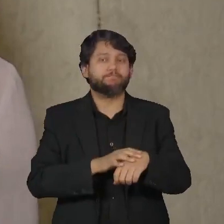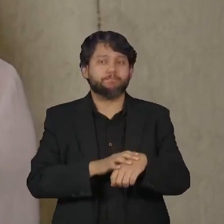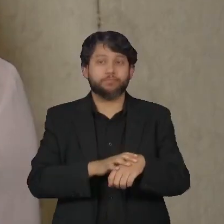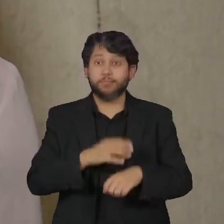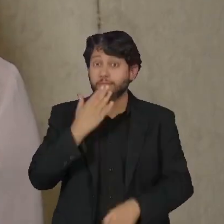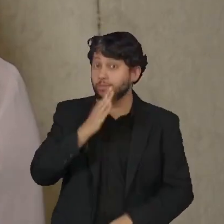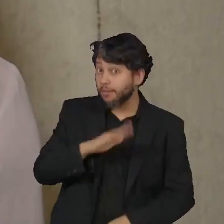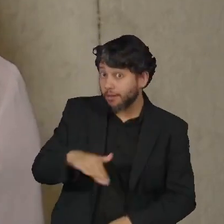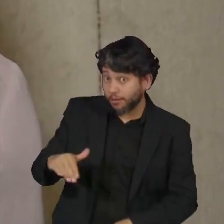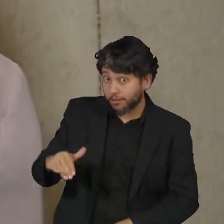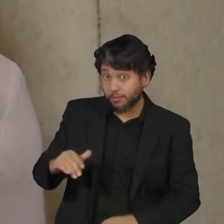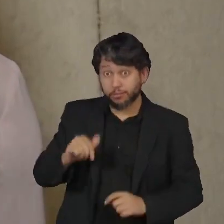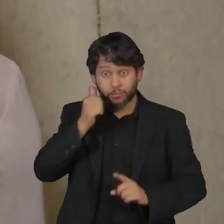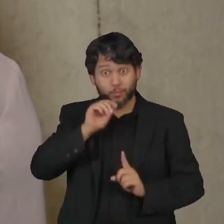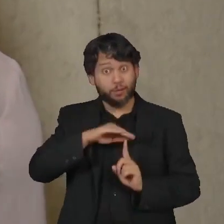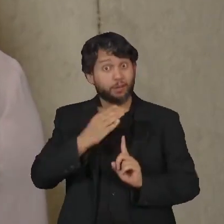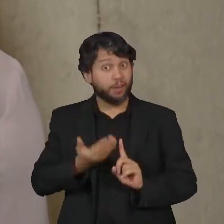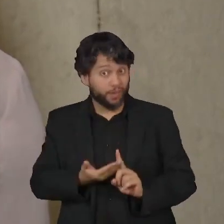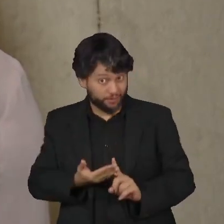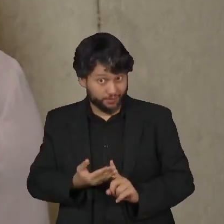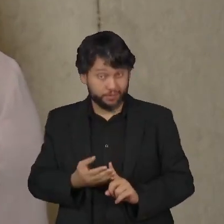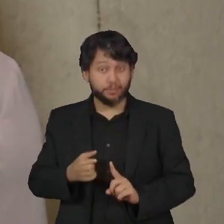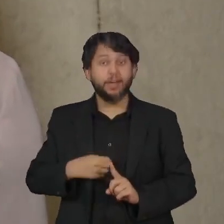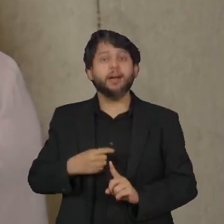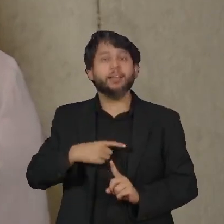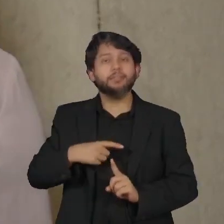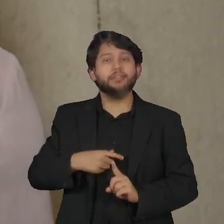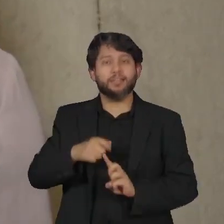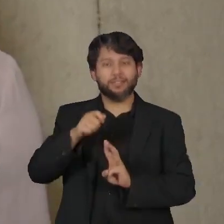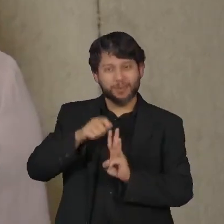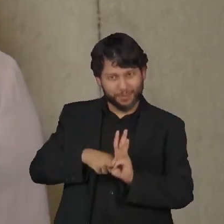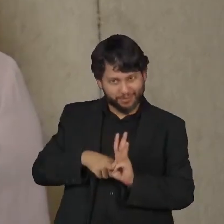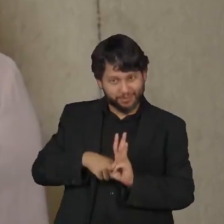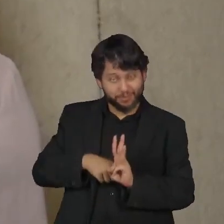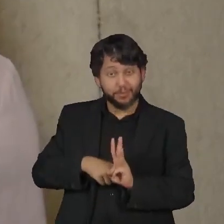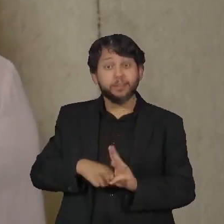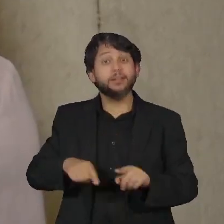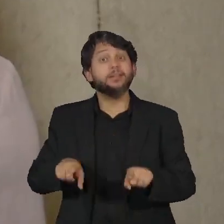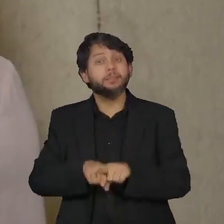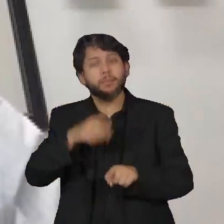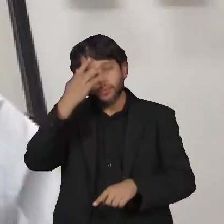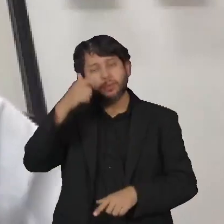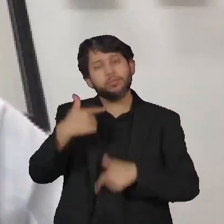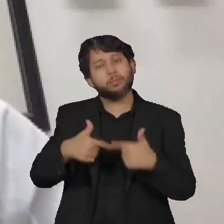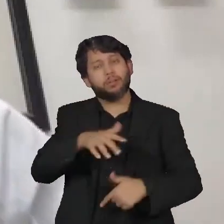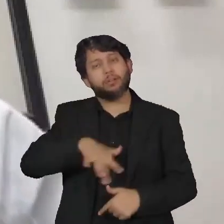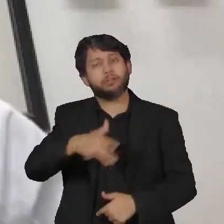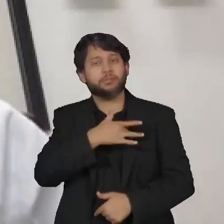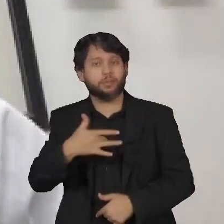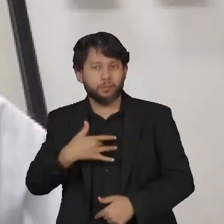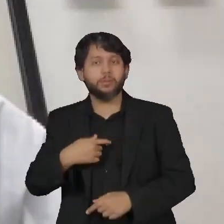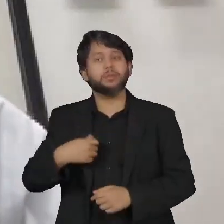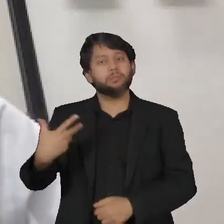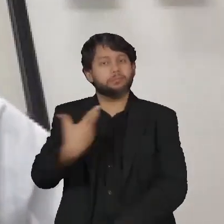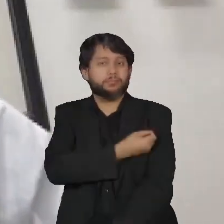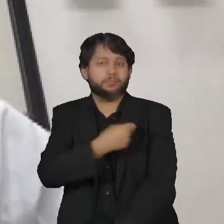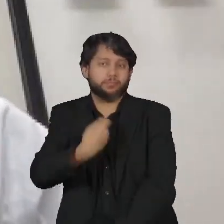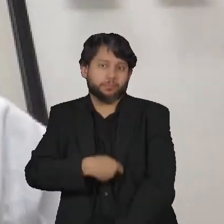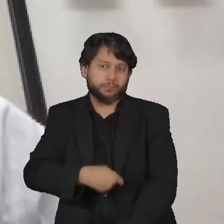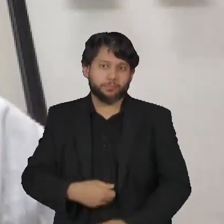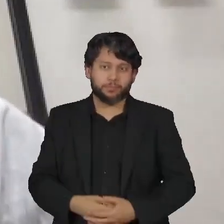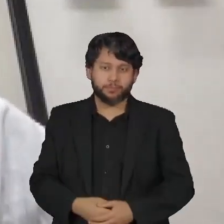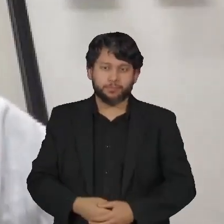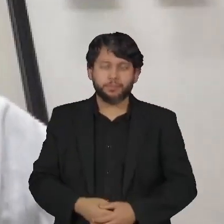crianças grávidas até o terceiro trimestre de gestação e trabalhadores da saúde. Uma vacina usada há